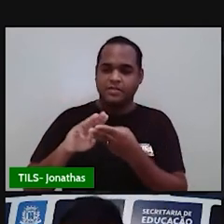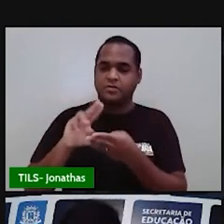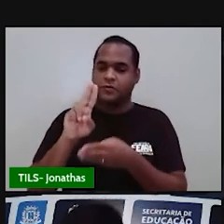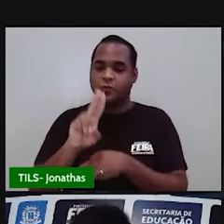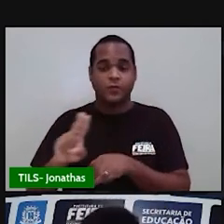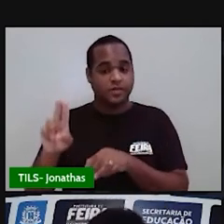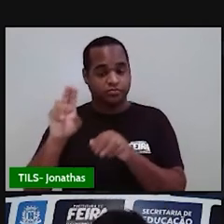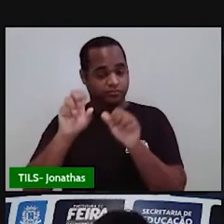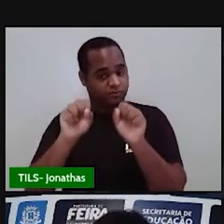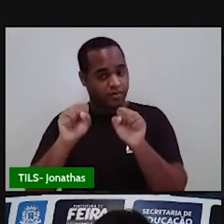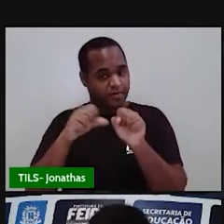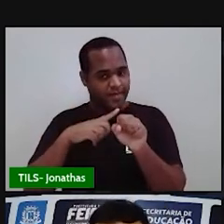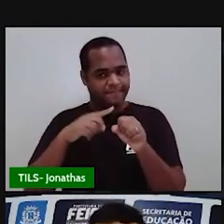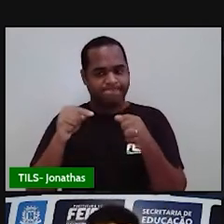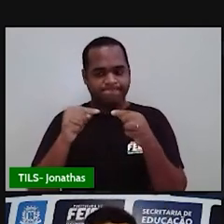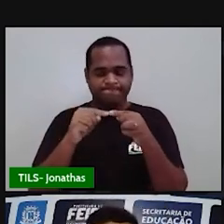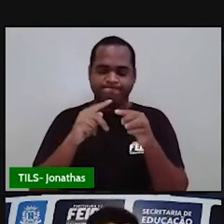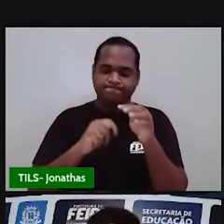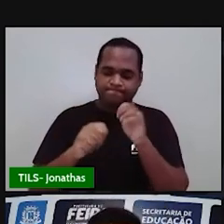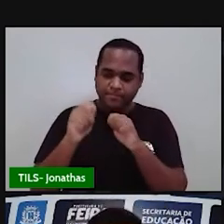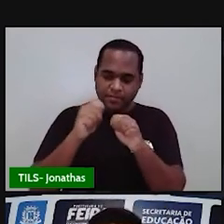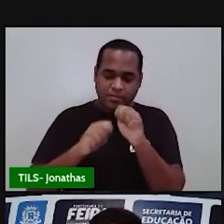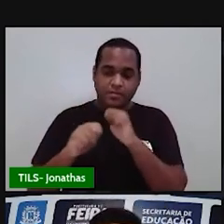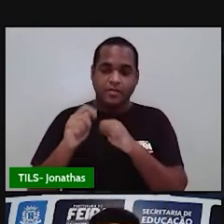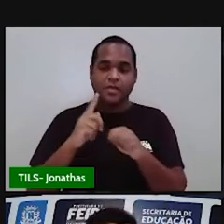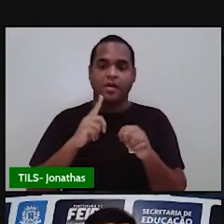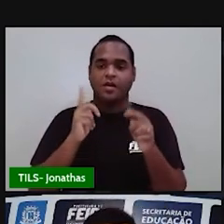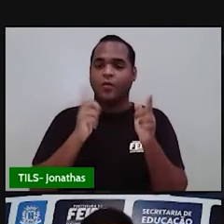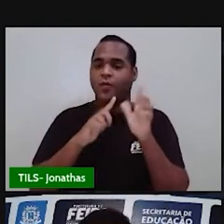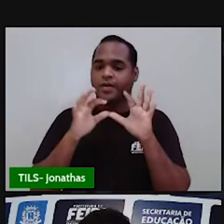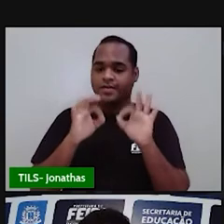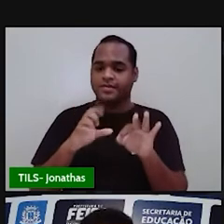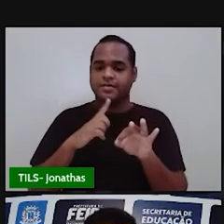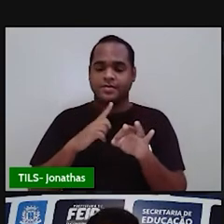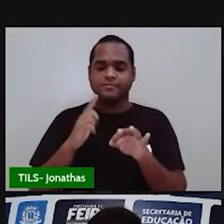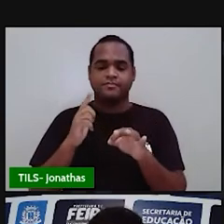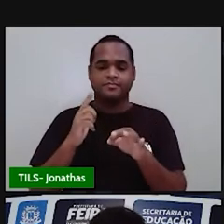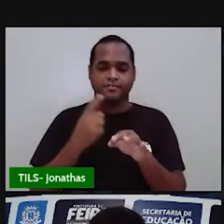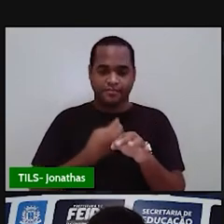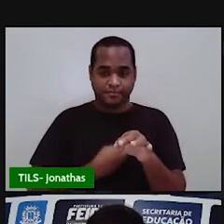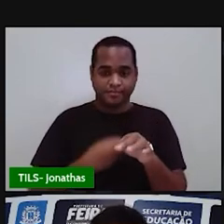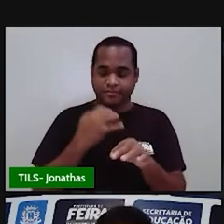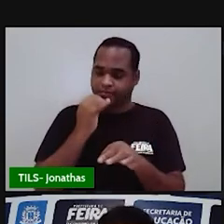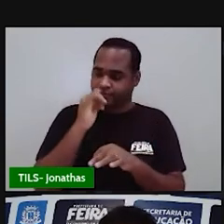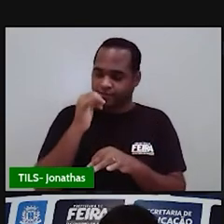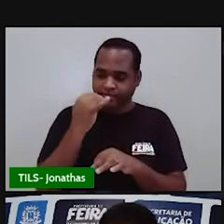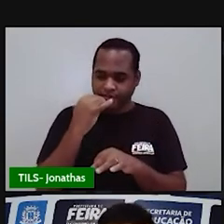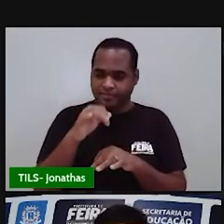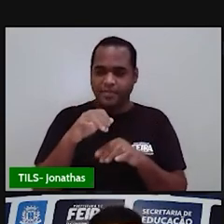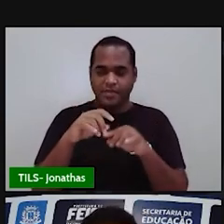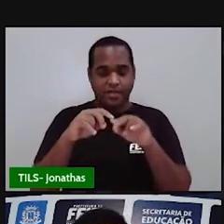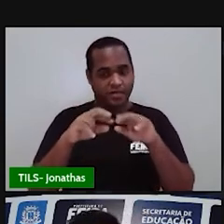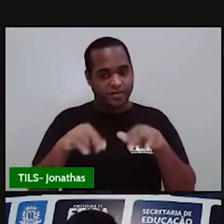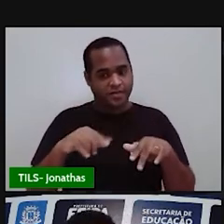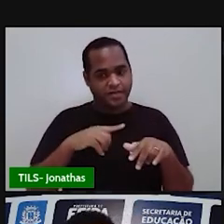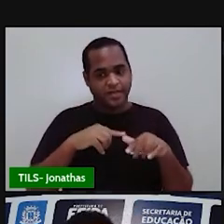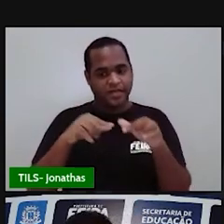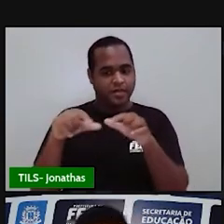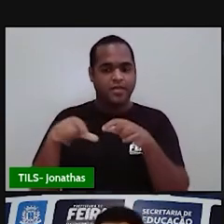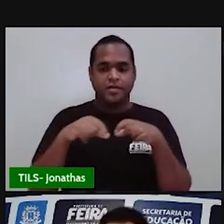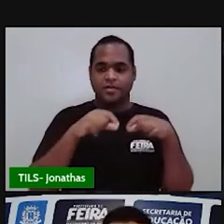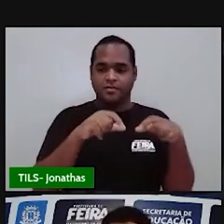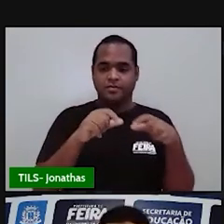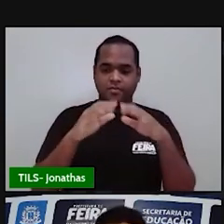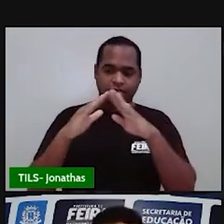para a gente ter controle sobre o consumo de energia elétrica em nossas